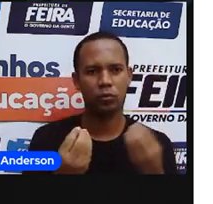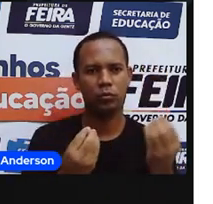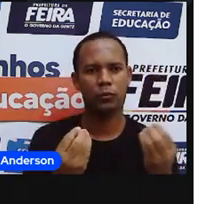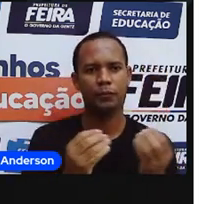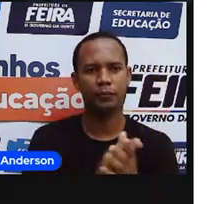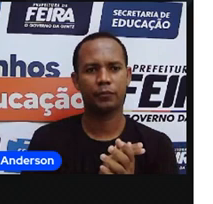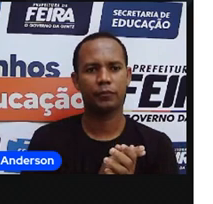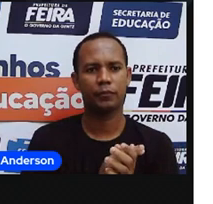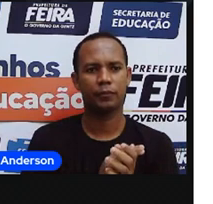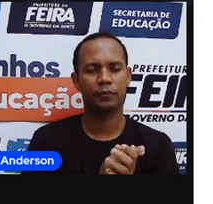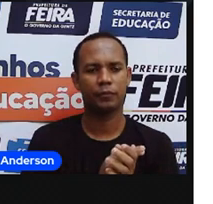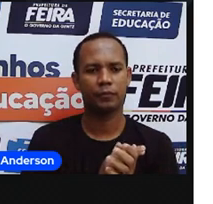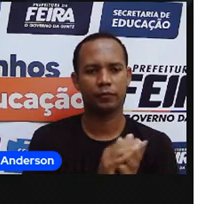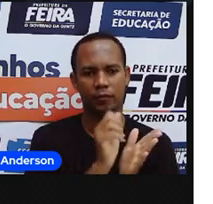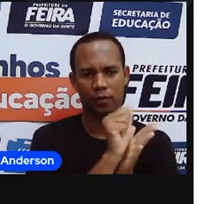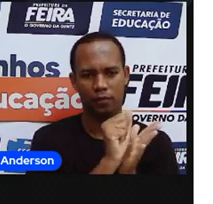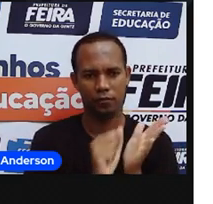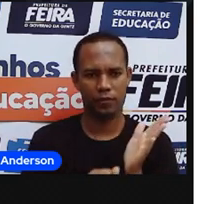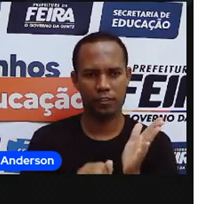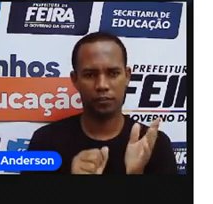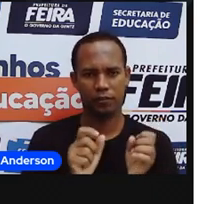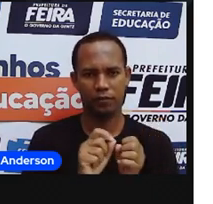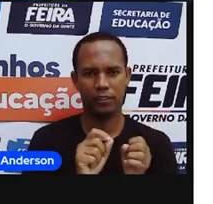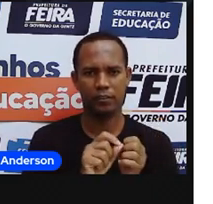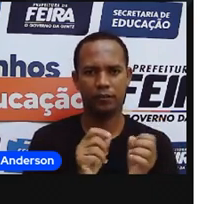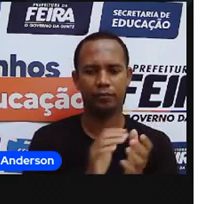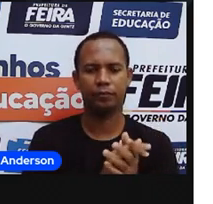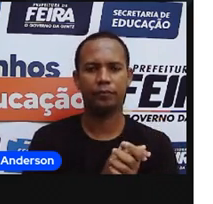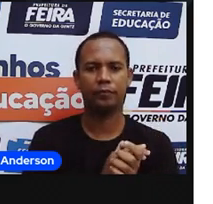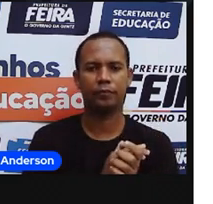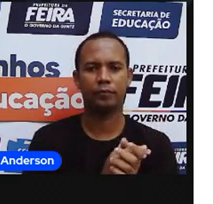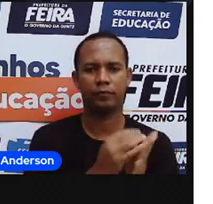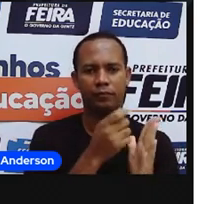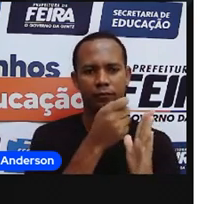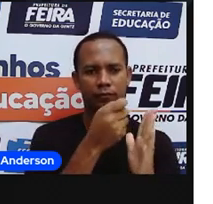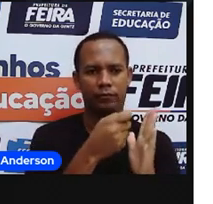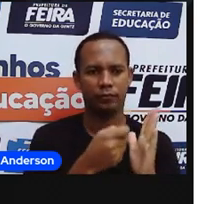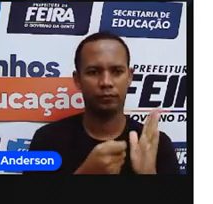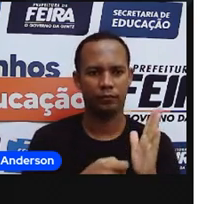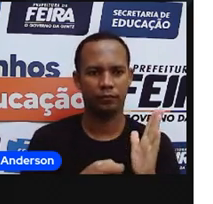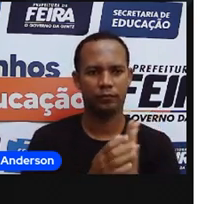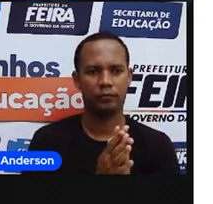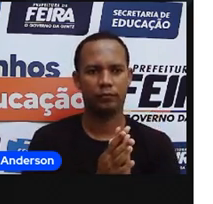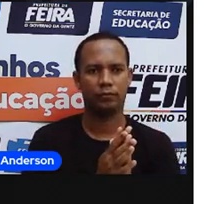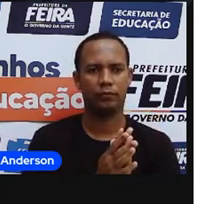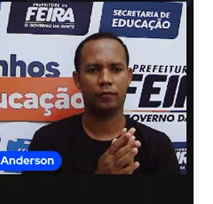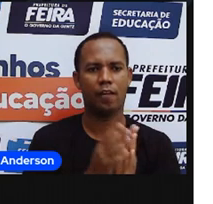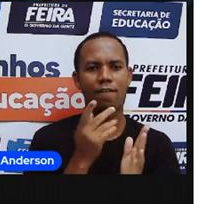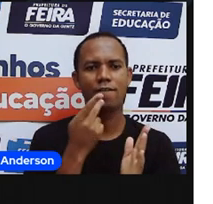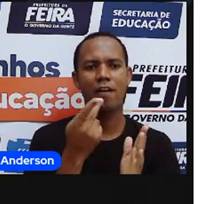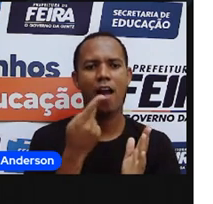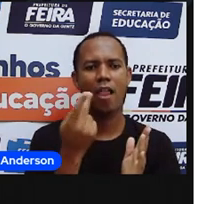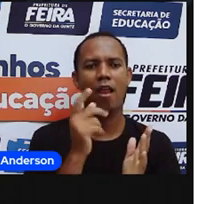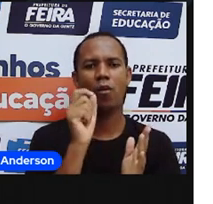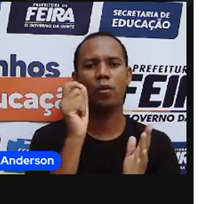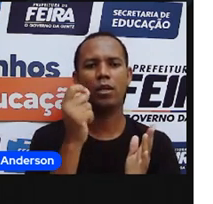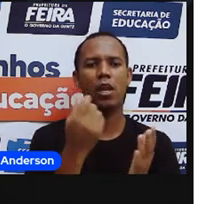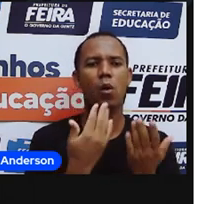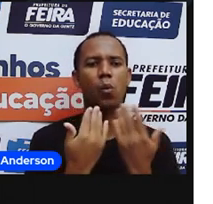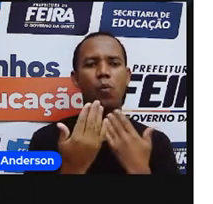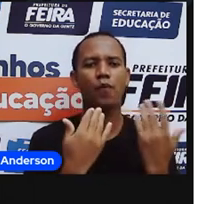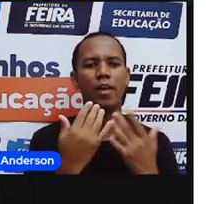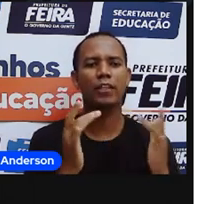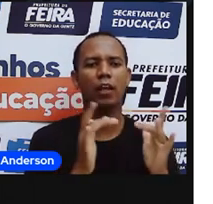vão fazer o quê? Essa atividade. Tá? Colocar aí no balãozinho, né? As falas de como é que foi esse